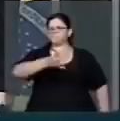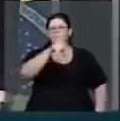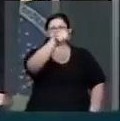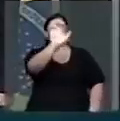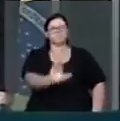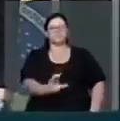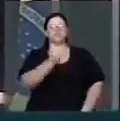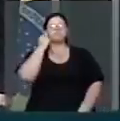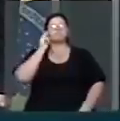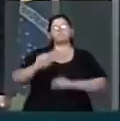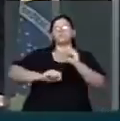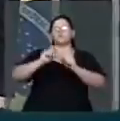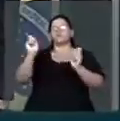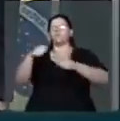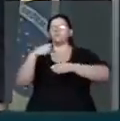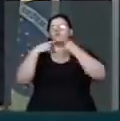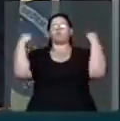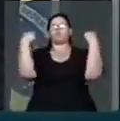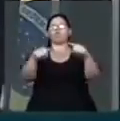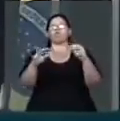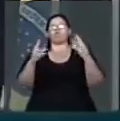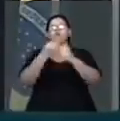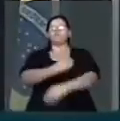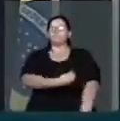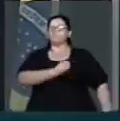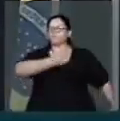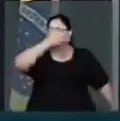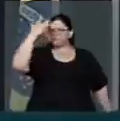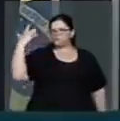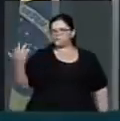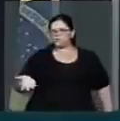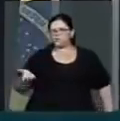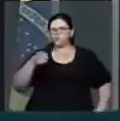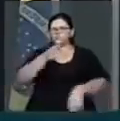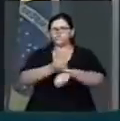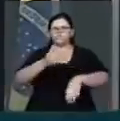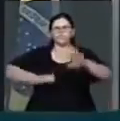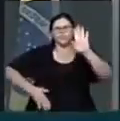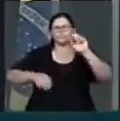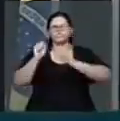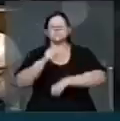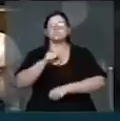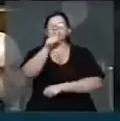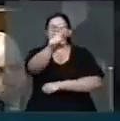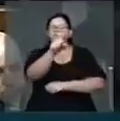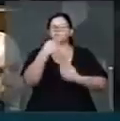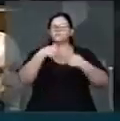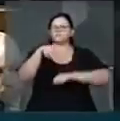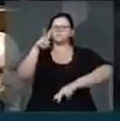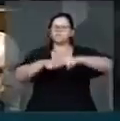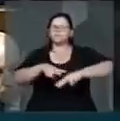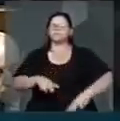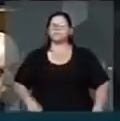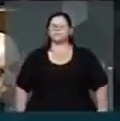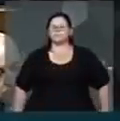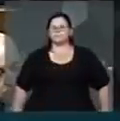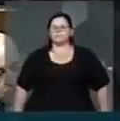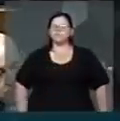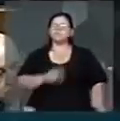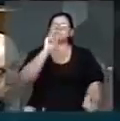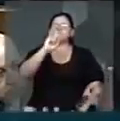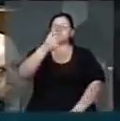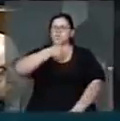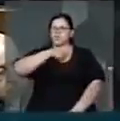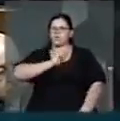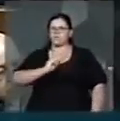que pode subir e achincalhar com a vida de todo mundo. chefe de quadrilha tem que estar na cadeia. Se eu fosse